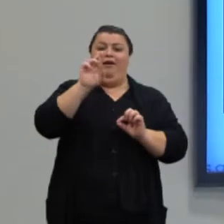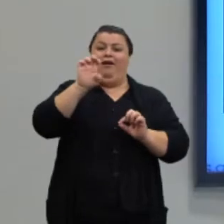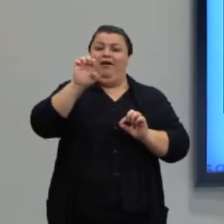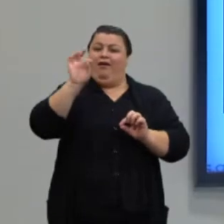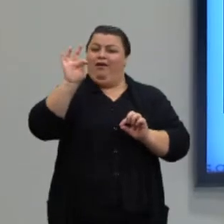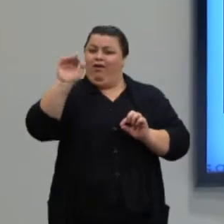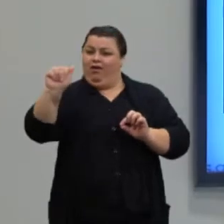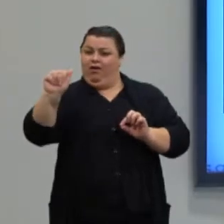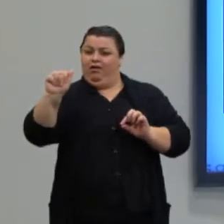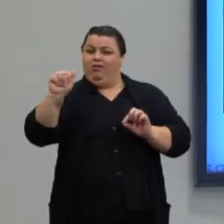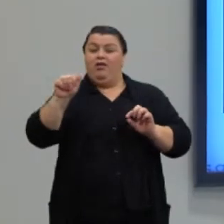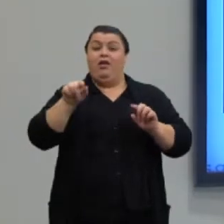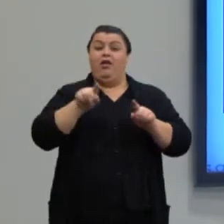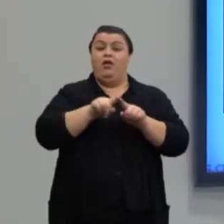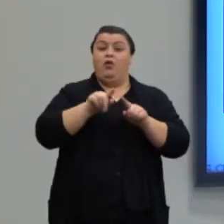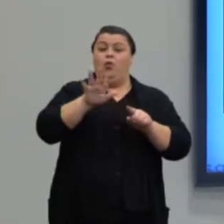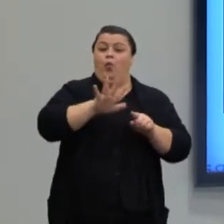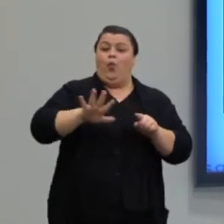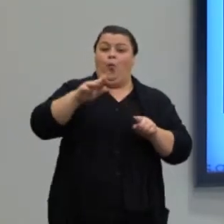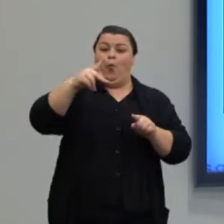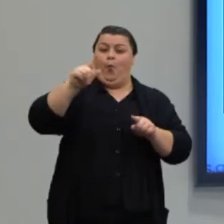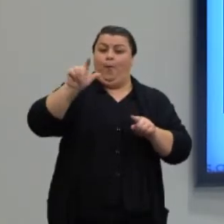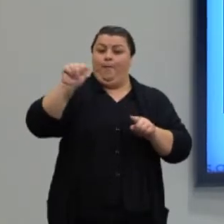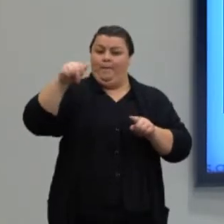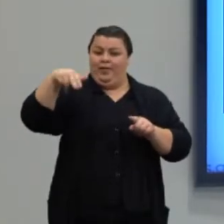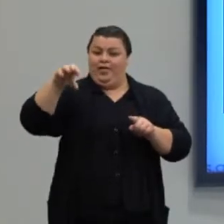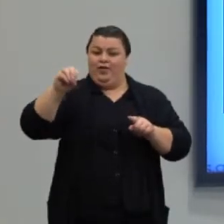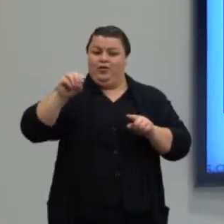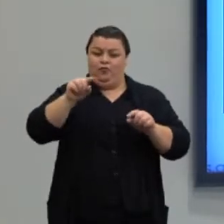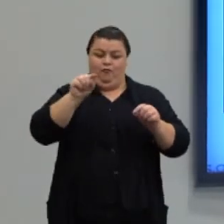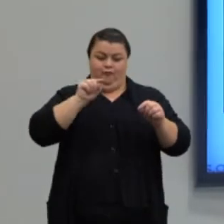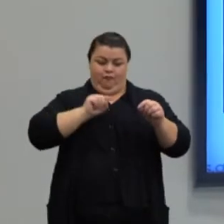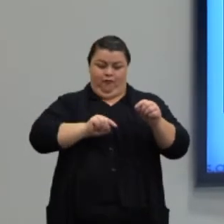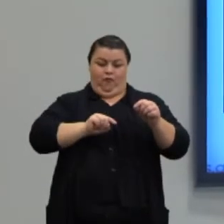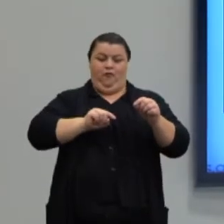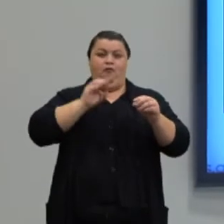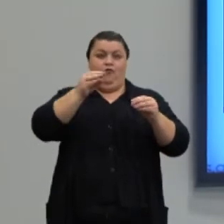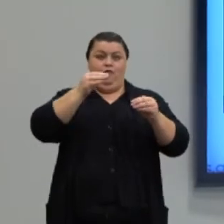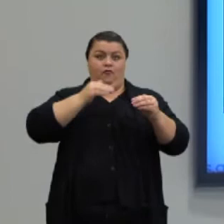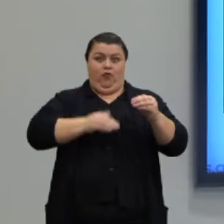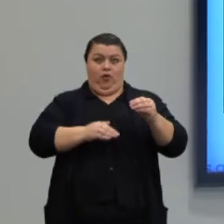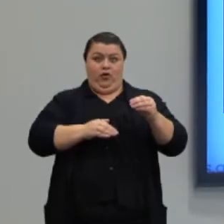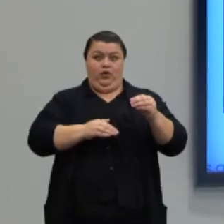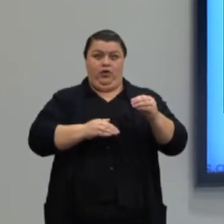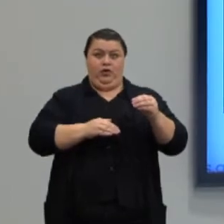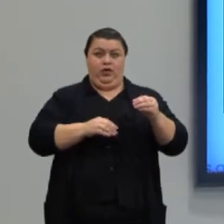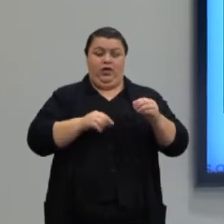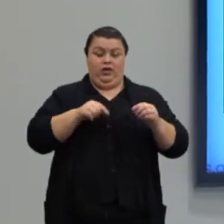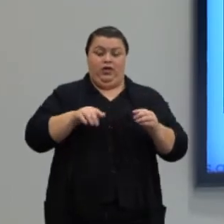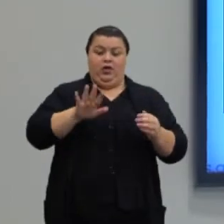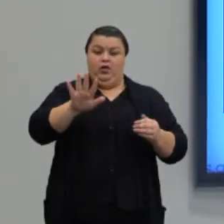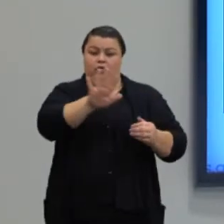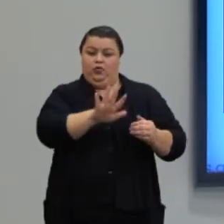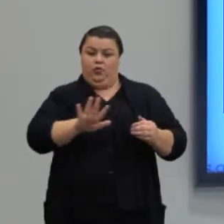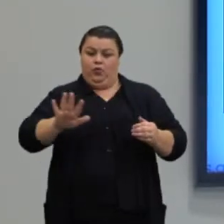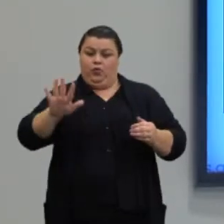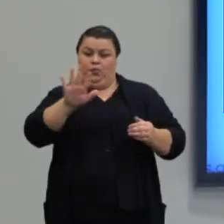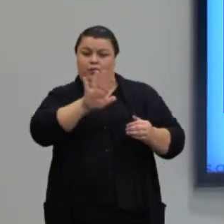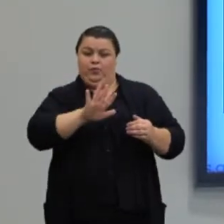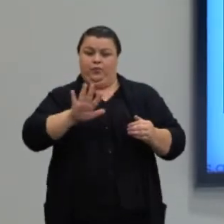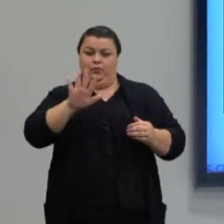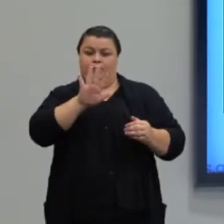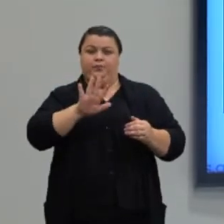plano e um ponto fora dela, vejam aqui. No plano, não sei se podemos